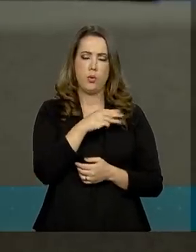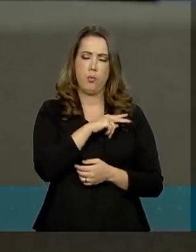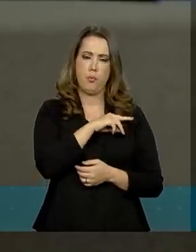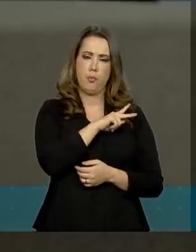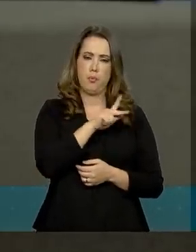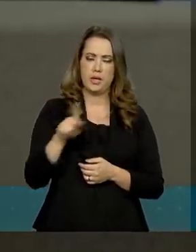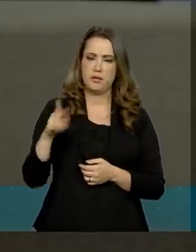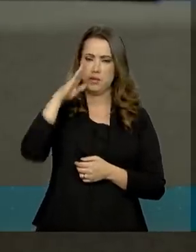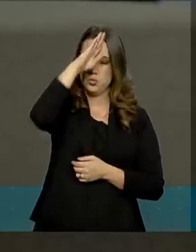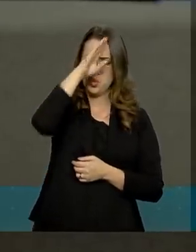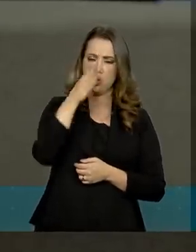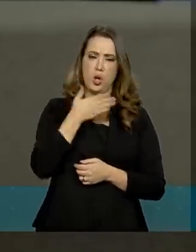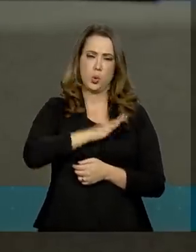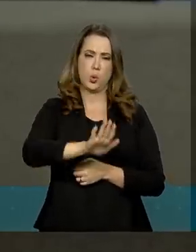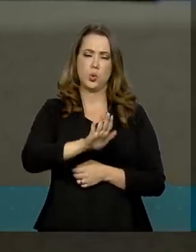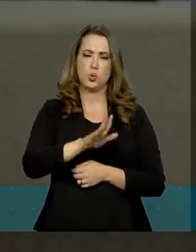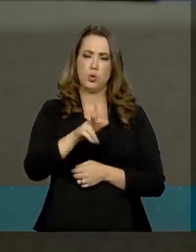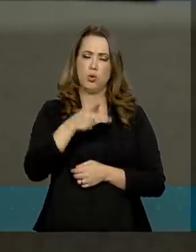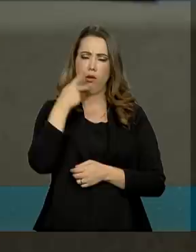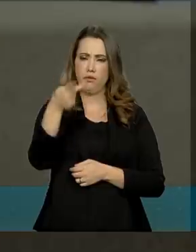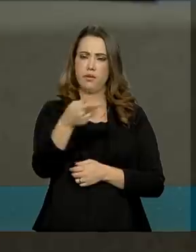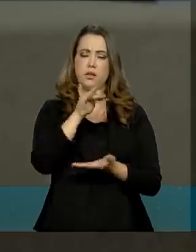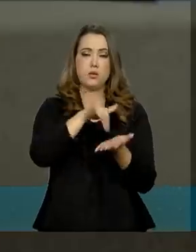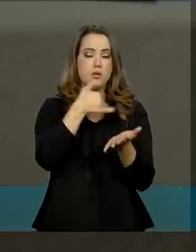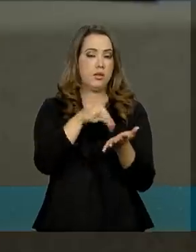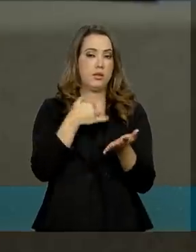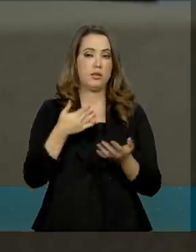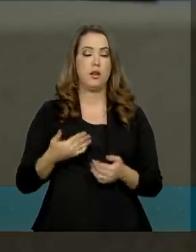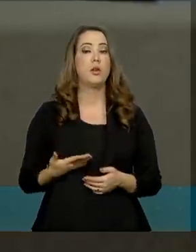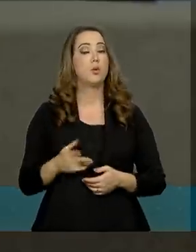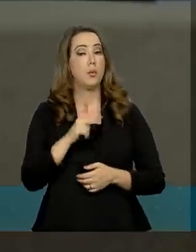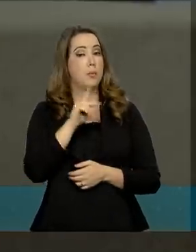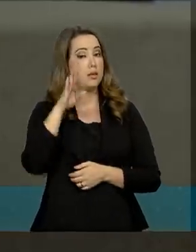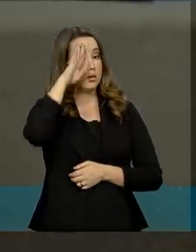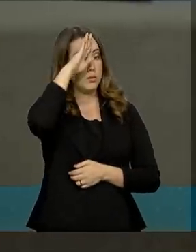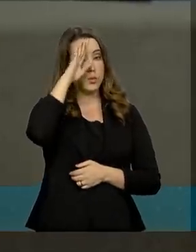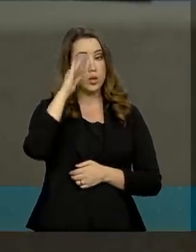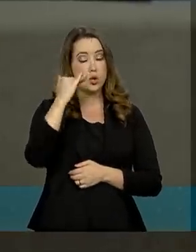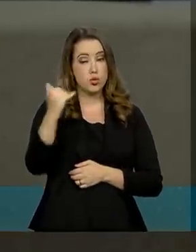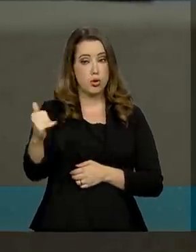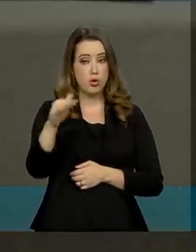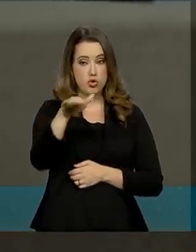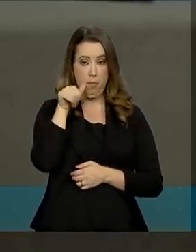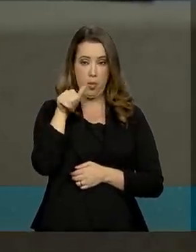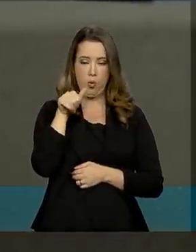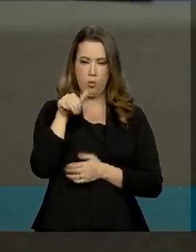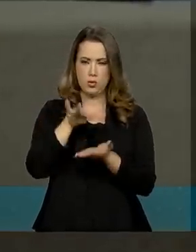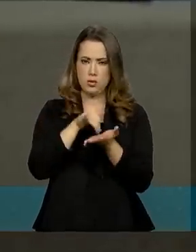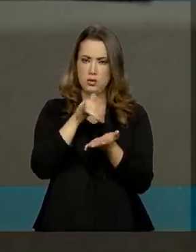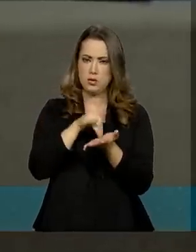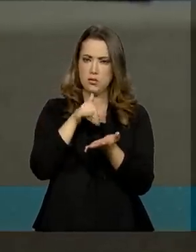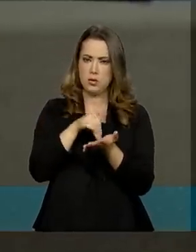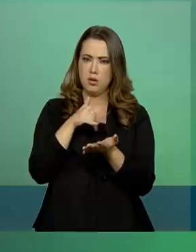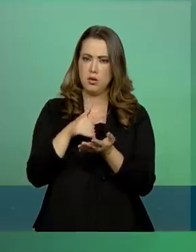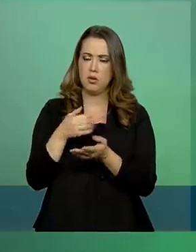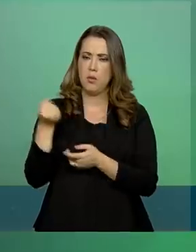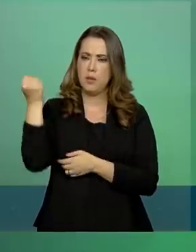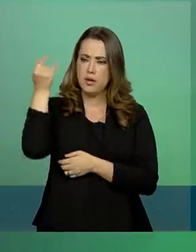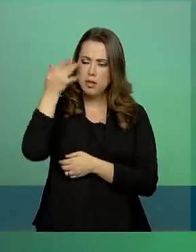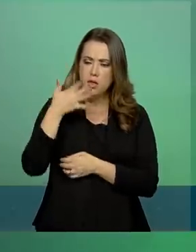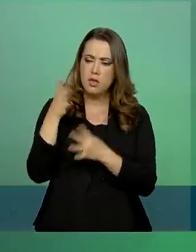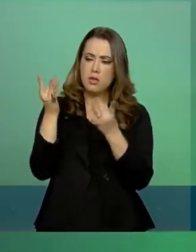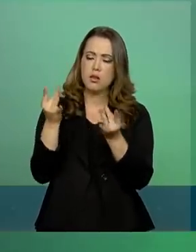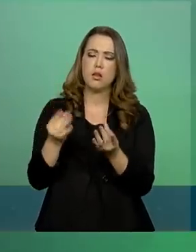O presidente, ele chamou o secretário para passar as